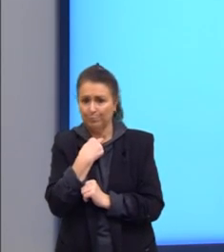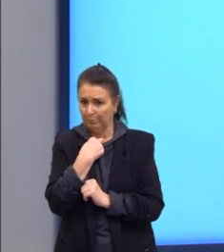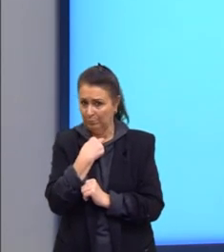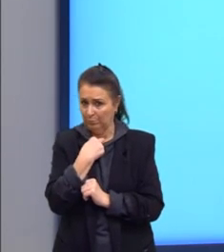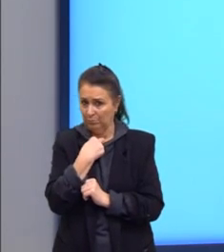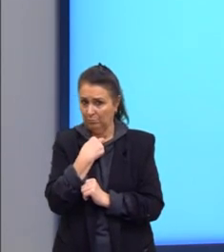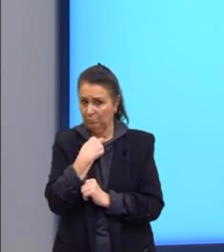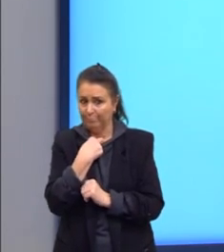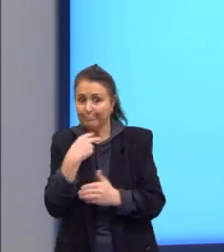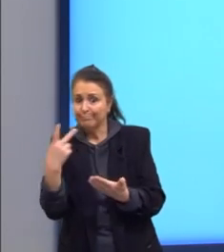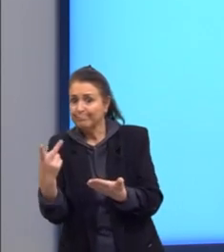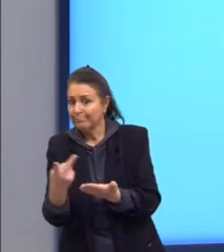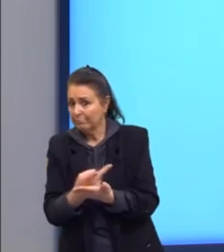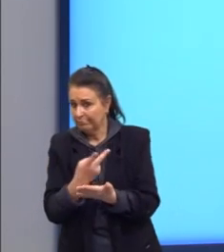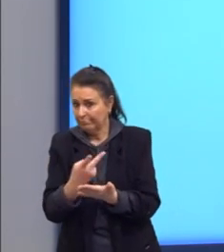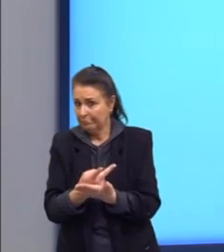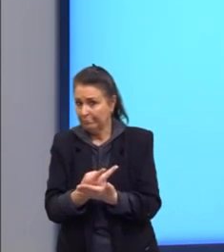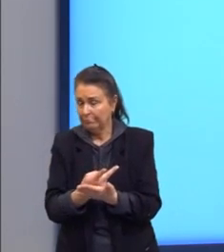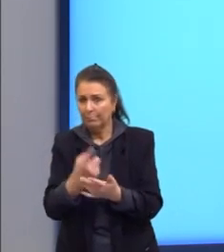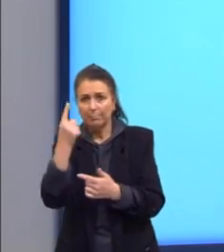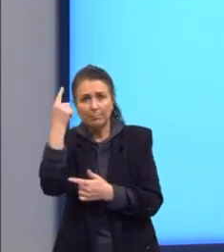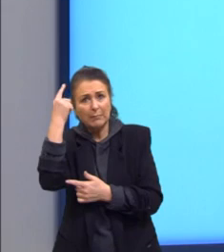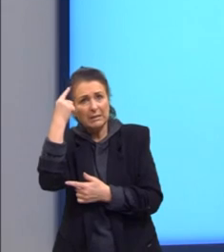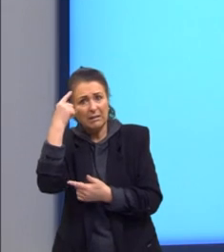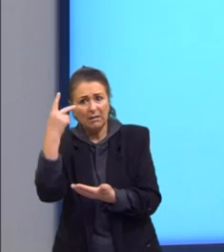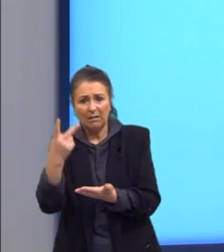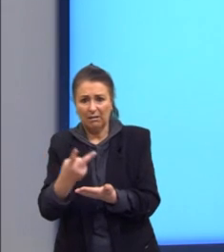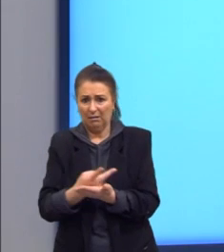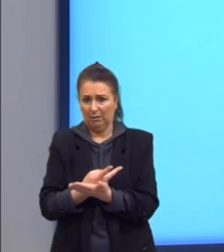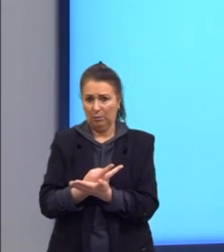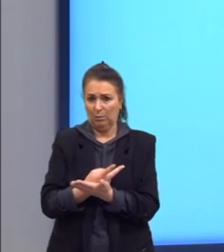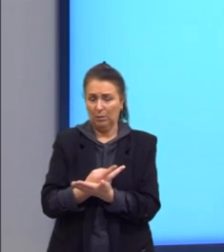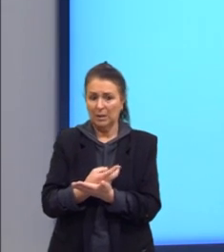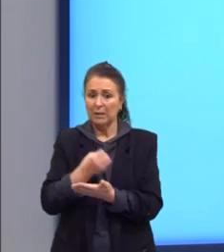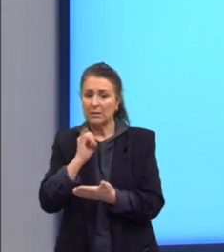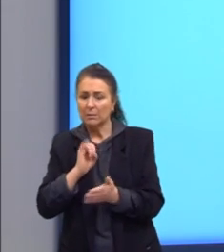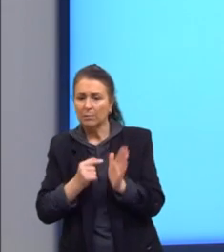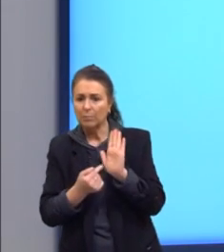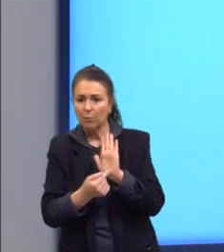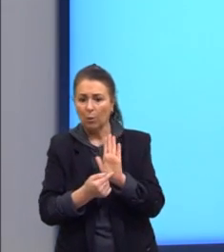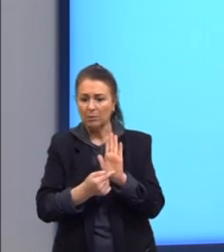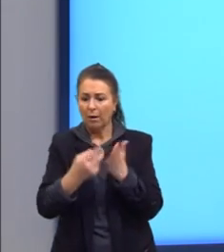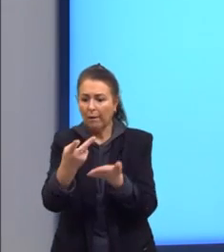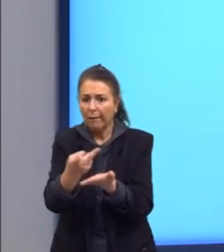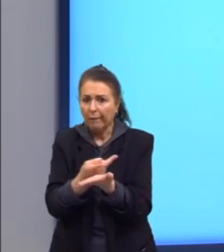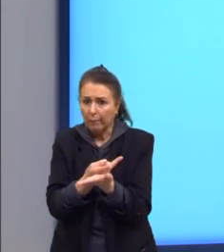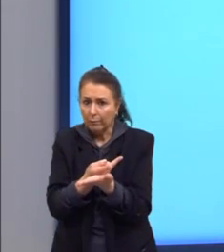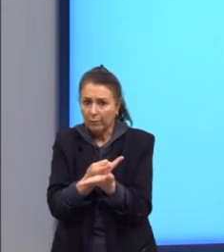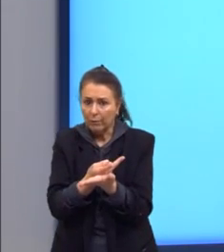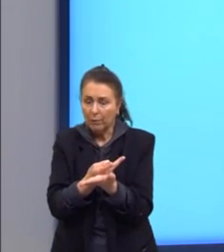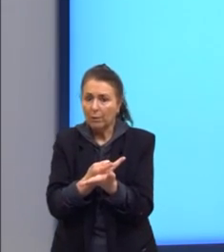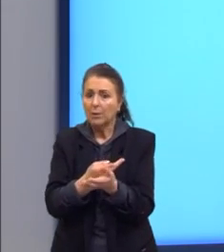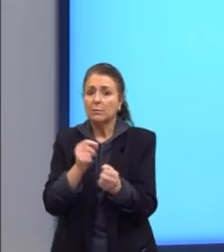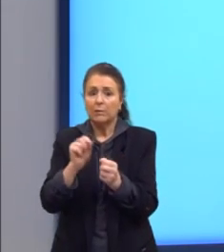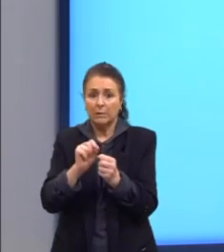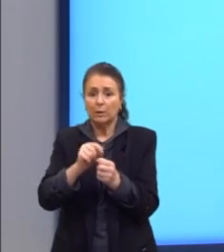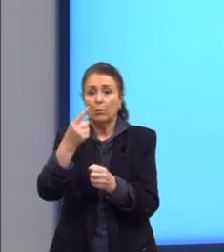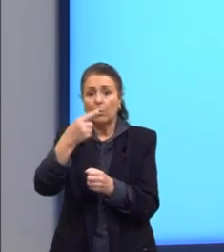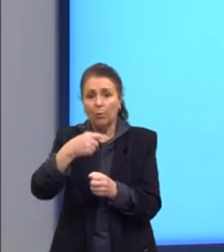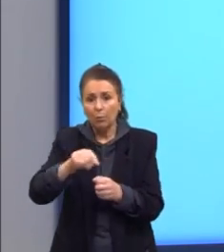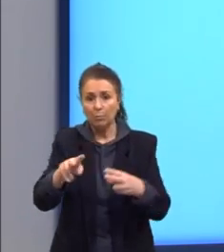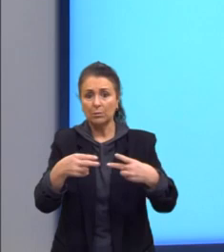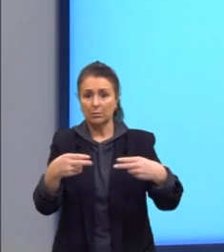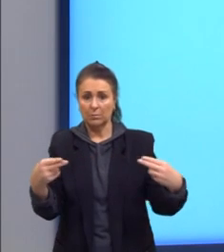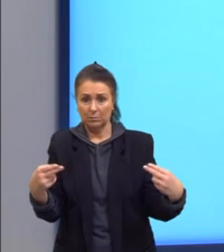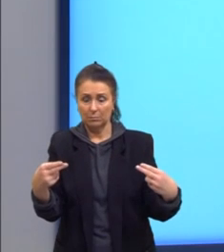erros. Mas, ao apontarmos essas alterações como erro, estamos cometendo aquilo que a